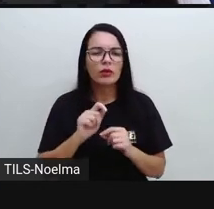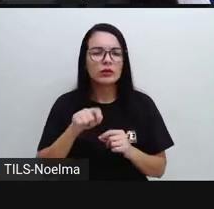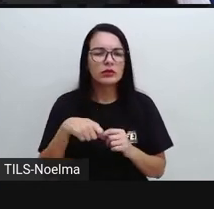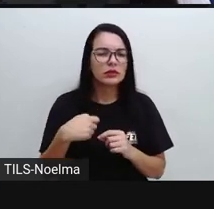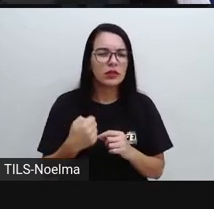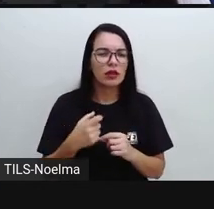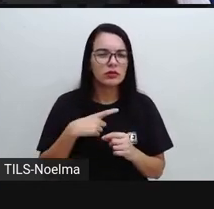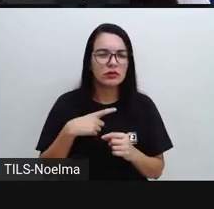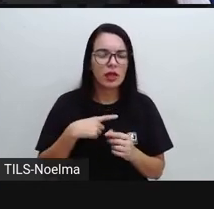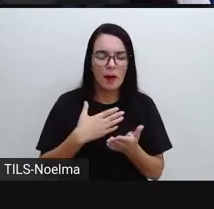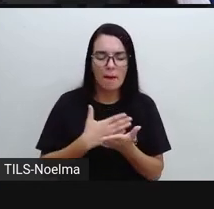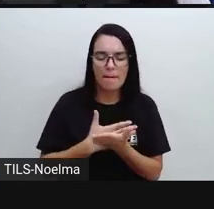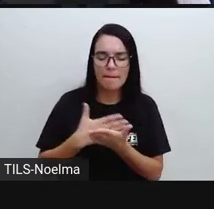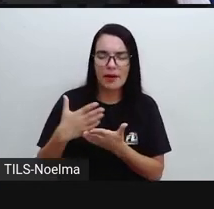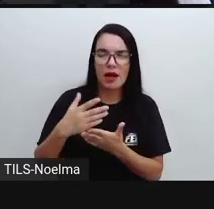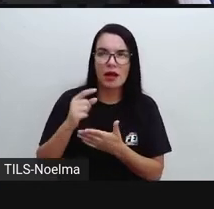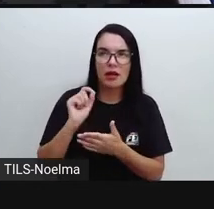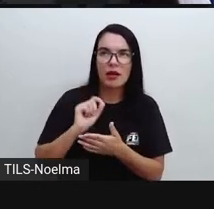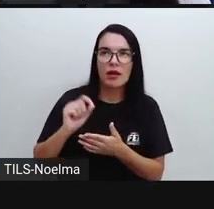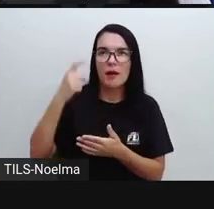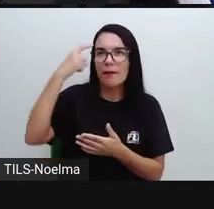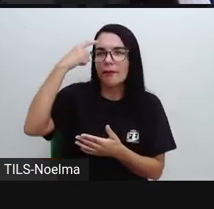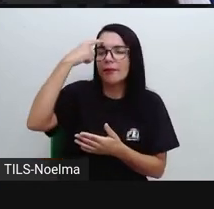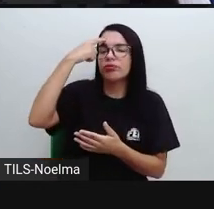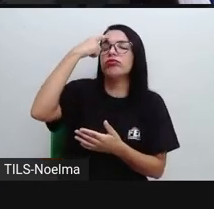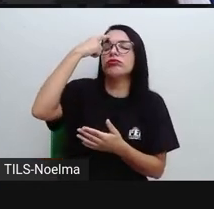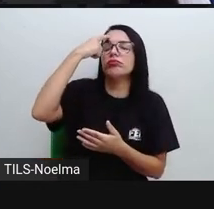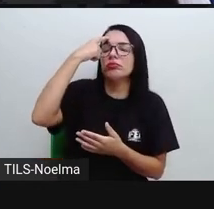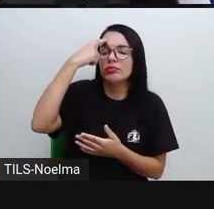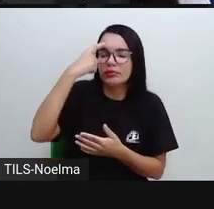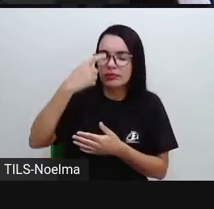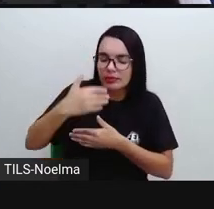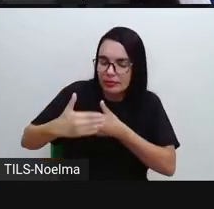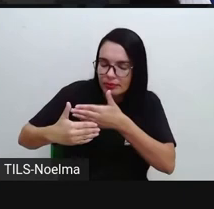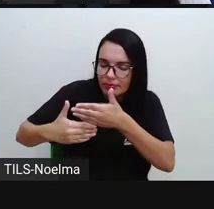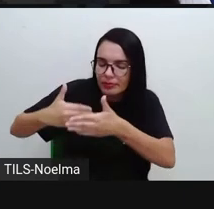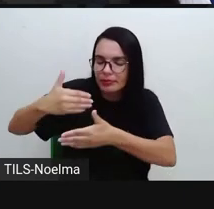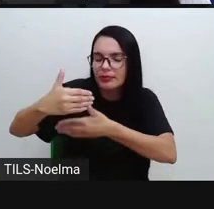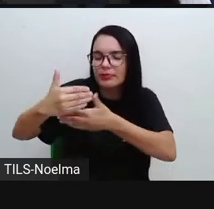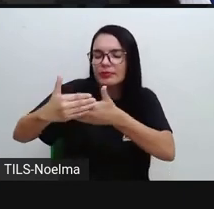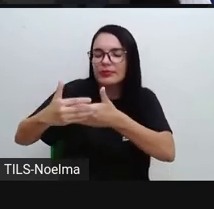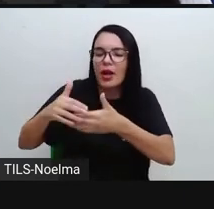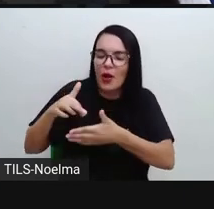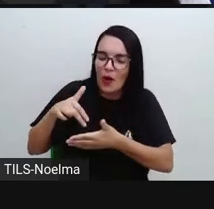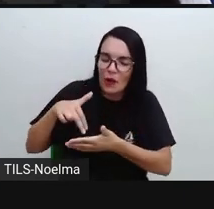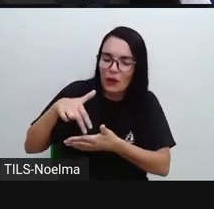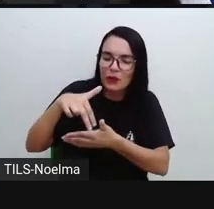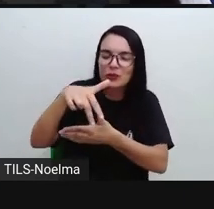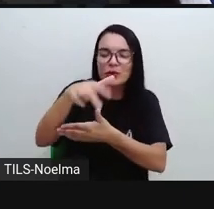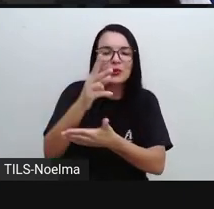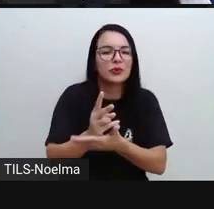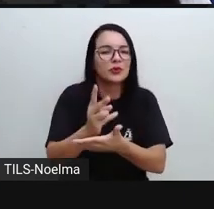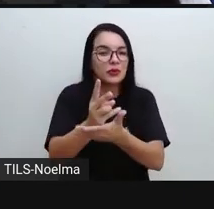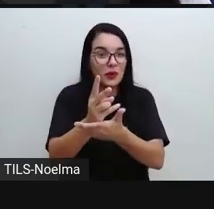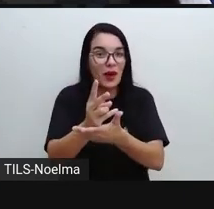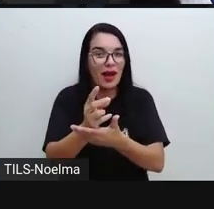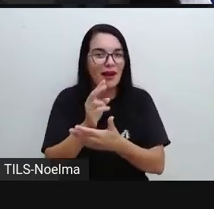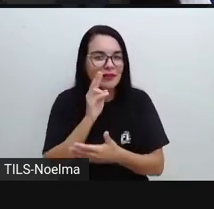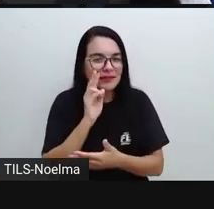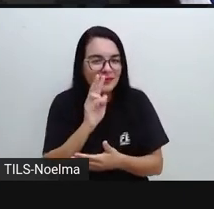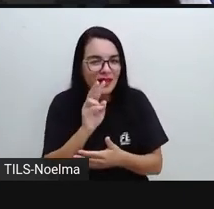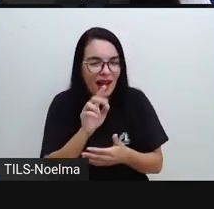primeiros passos do pensamento que continua por conta própria o seu caminho. E aí a gente termina aqui